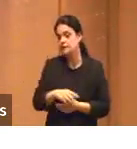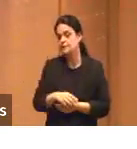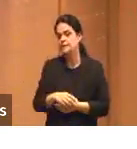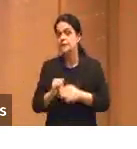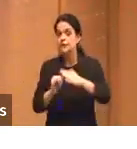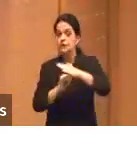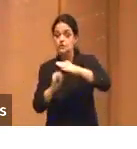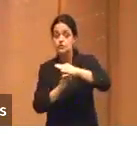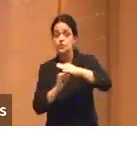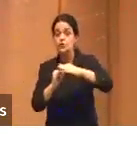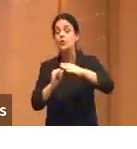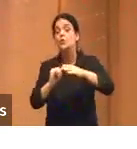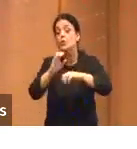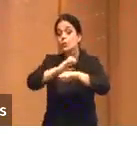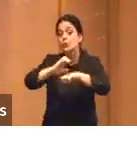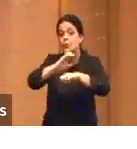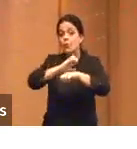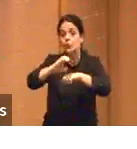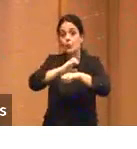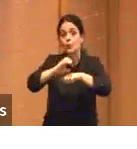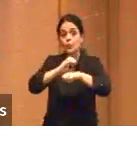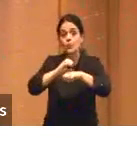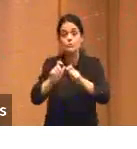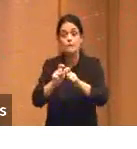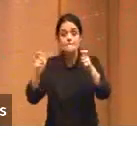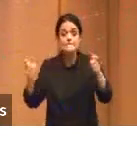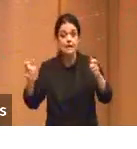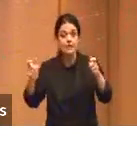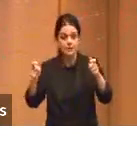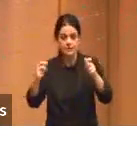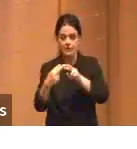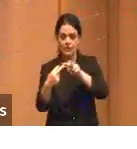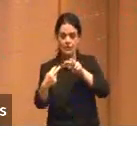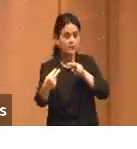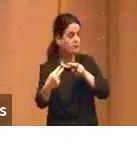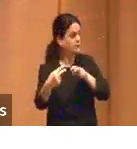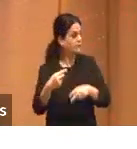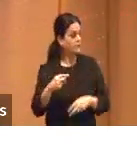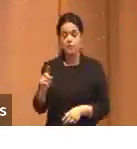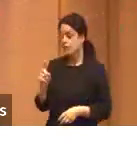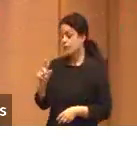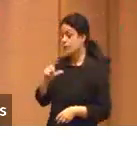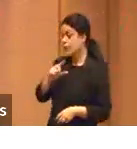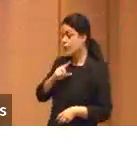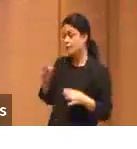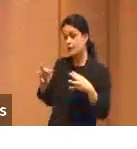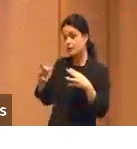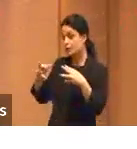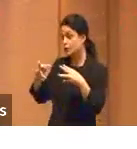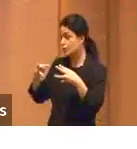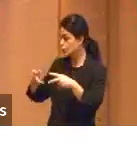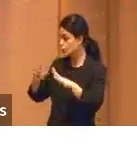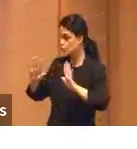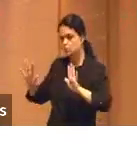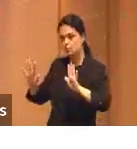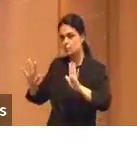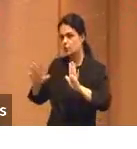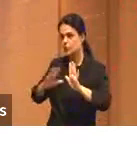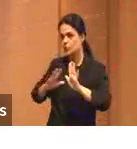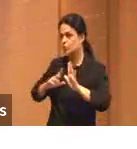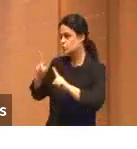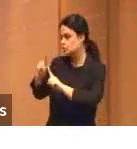distância. Não é isso? Não, nós temos todas as modalidades de ensino. Nós aqui